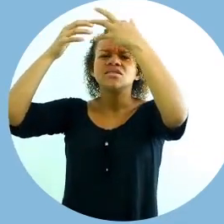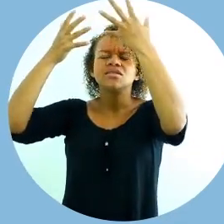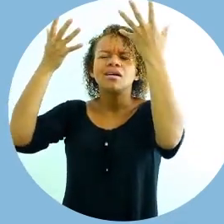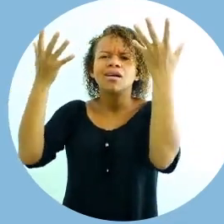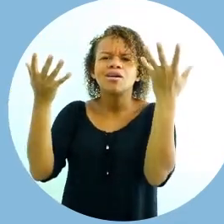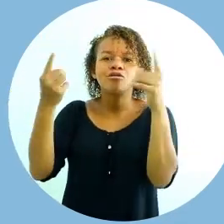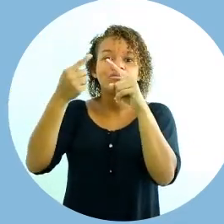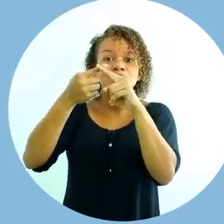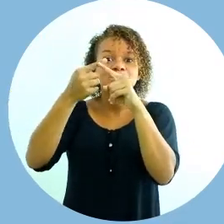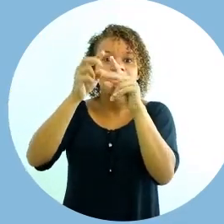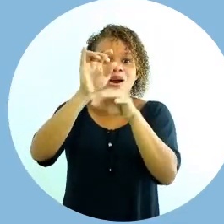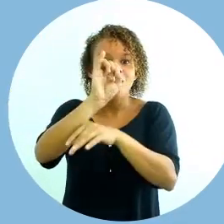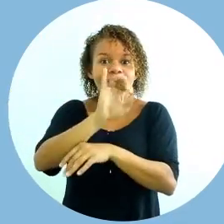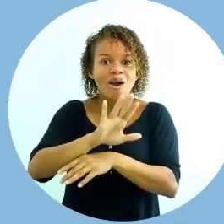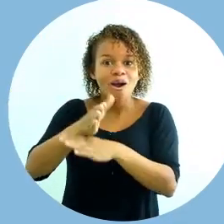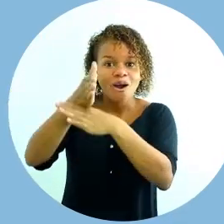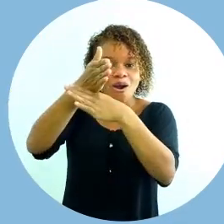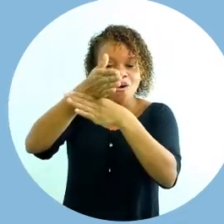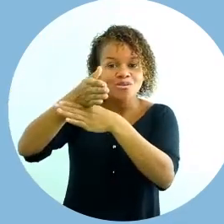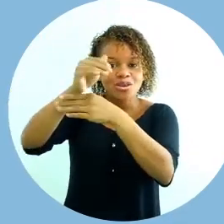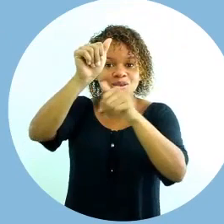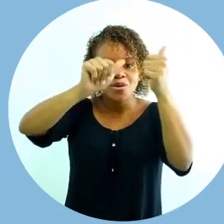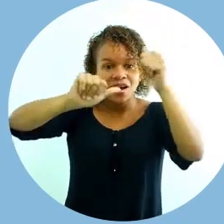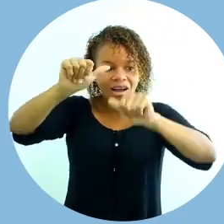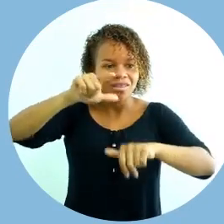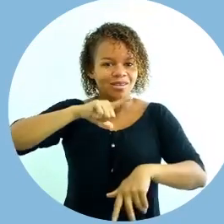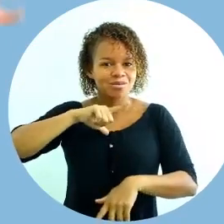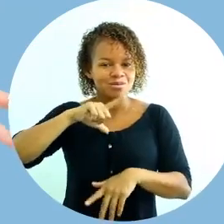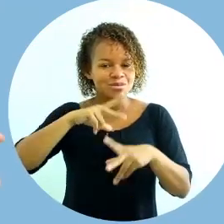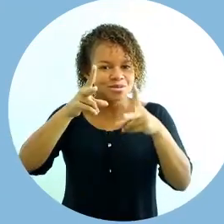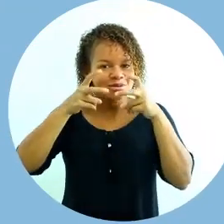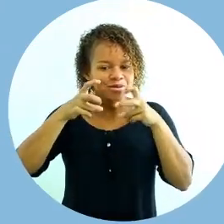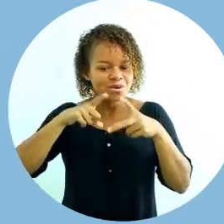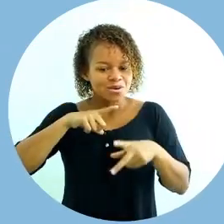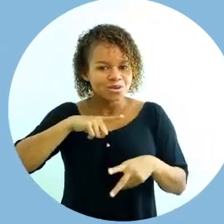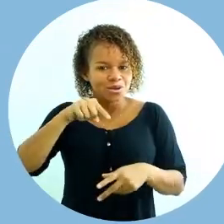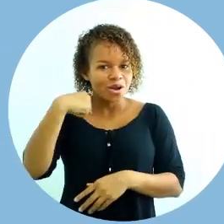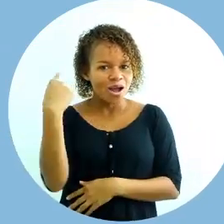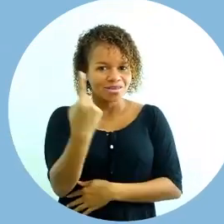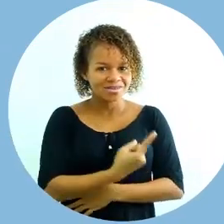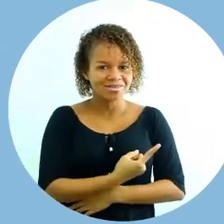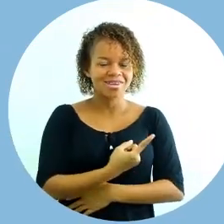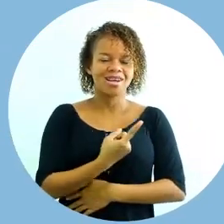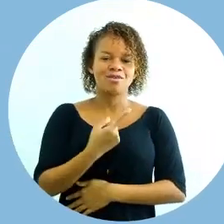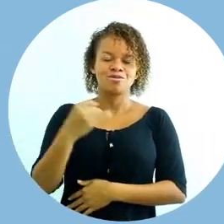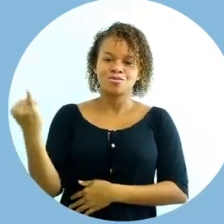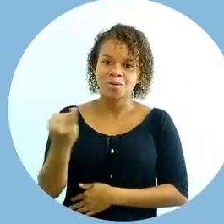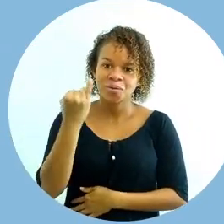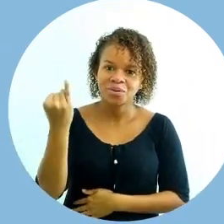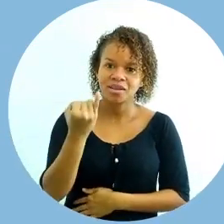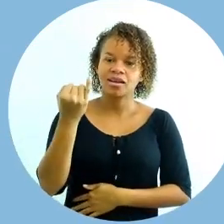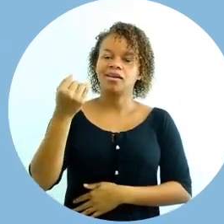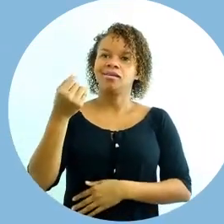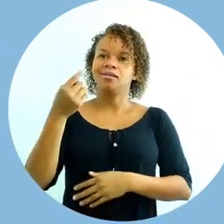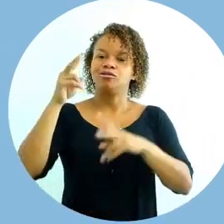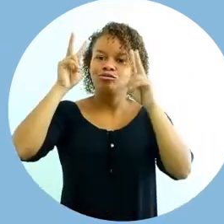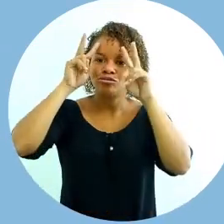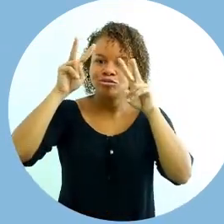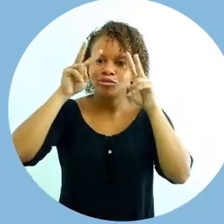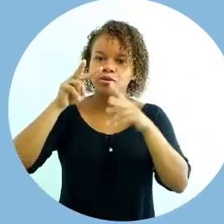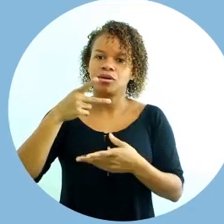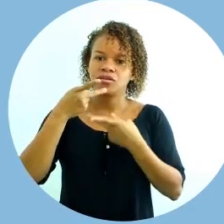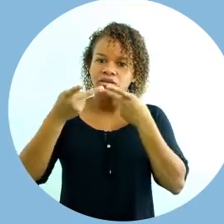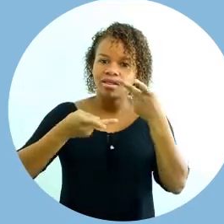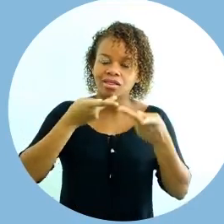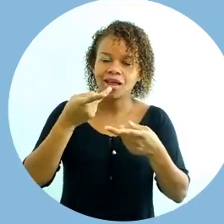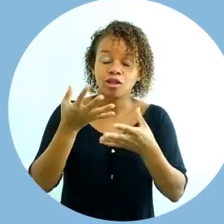forma, influenciou o que hoje nós temos de concepção, de narrativa, de todo o material audiovisual que é